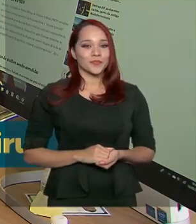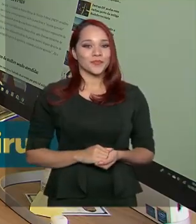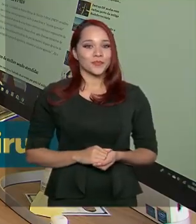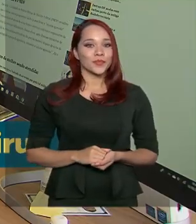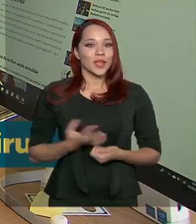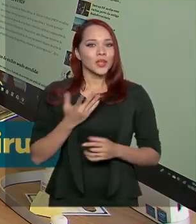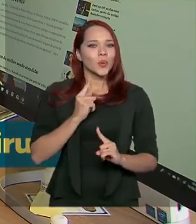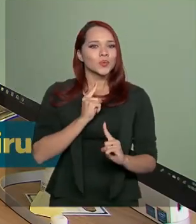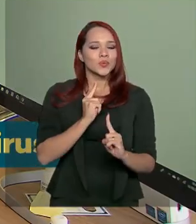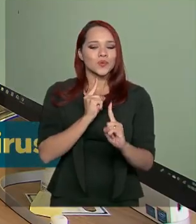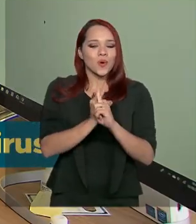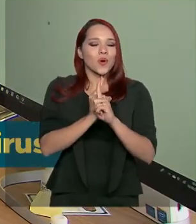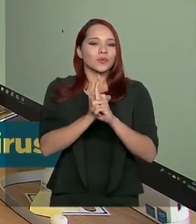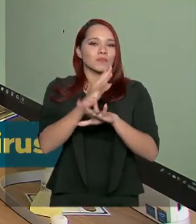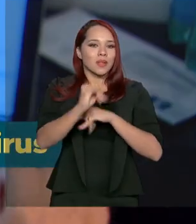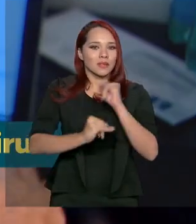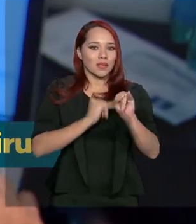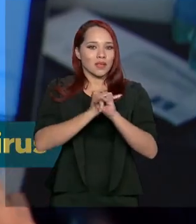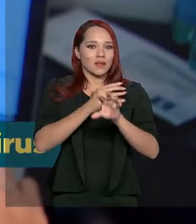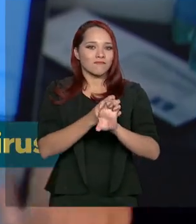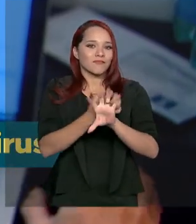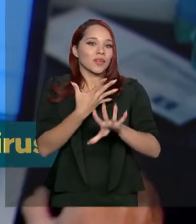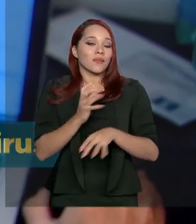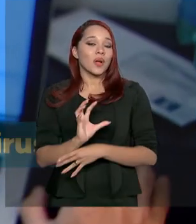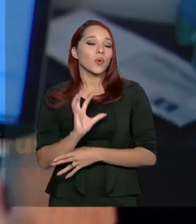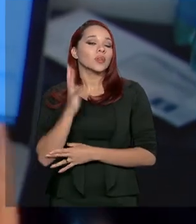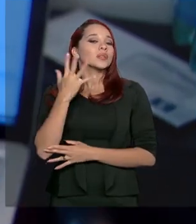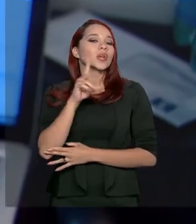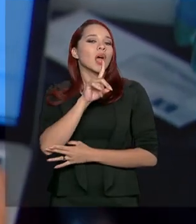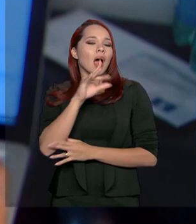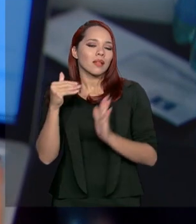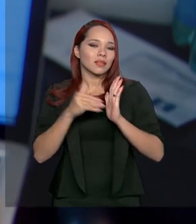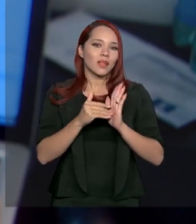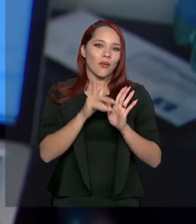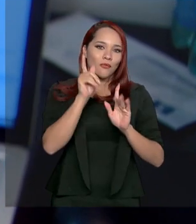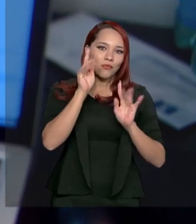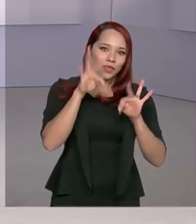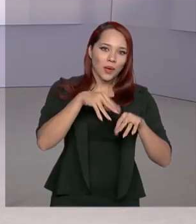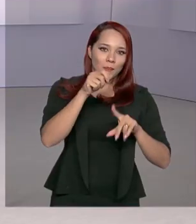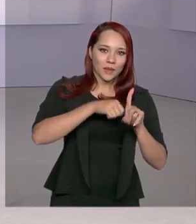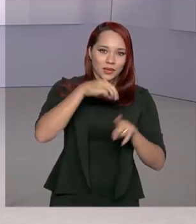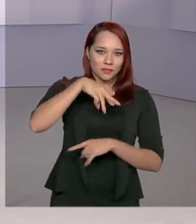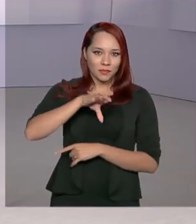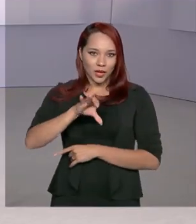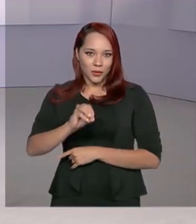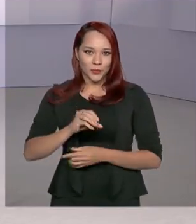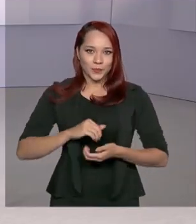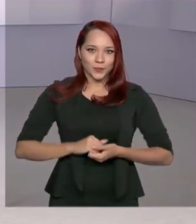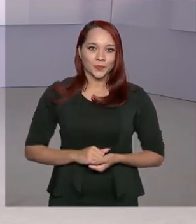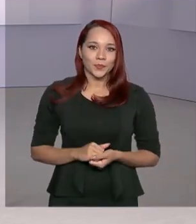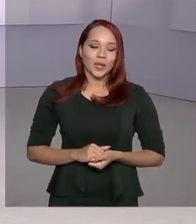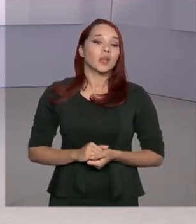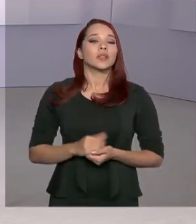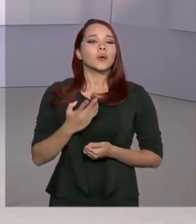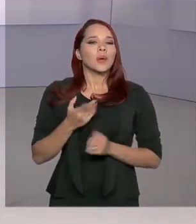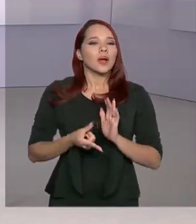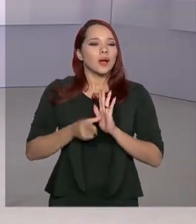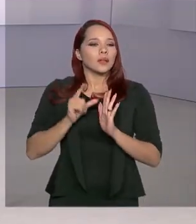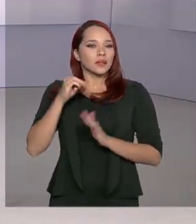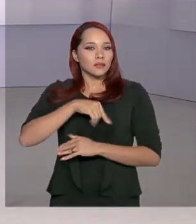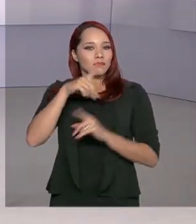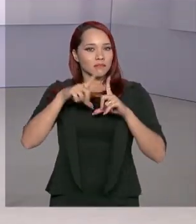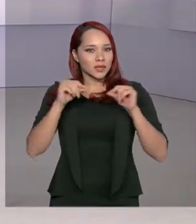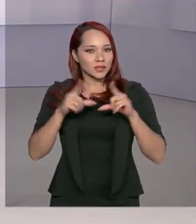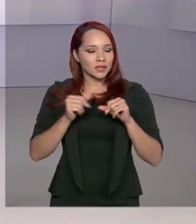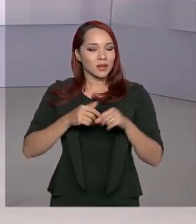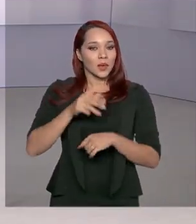Os encontros virtuais vão acontecer até o final de maio. Mais cedo, aqui em Brasília, o